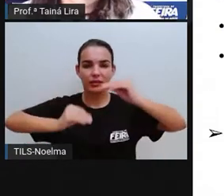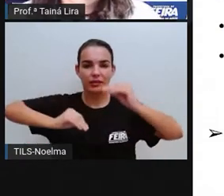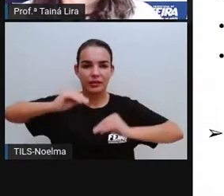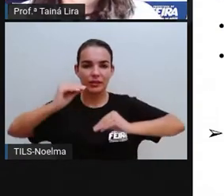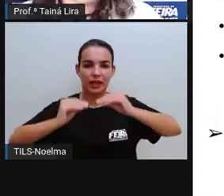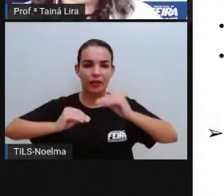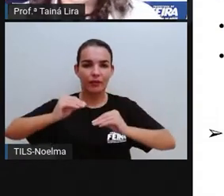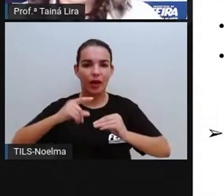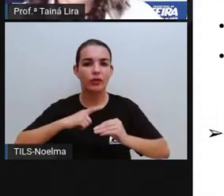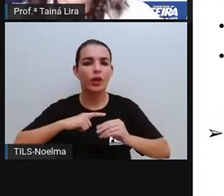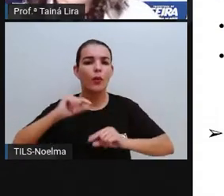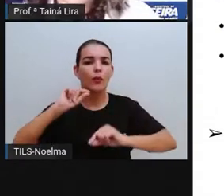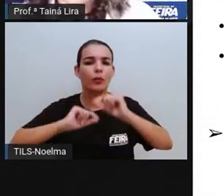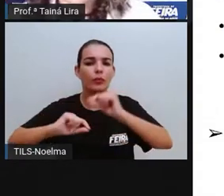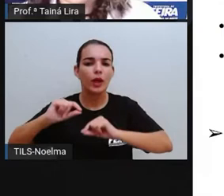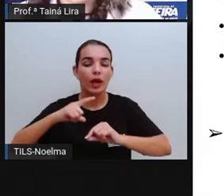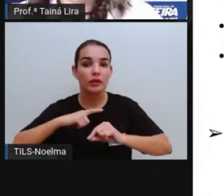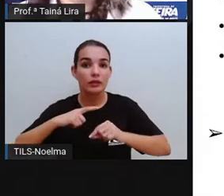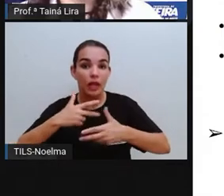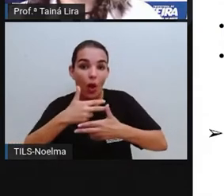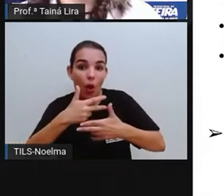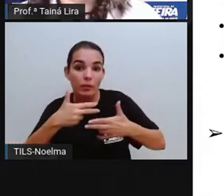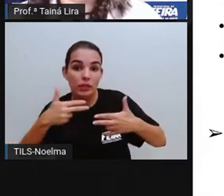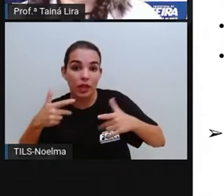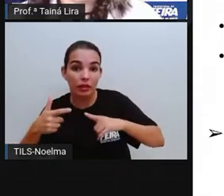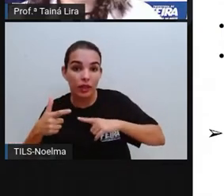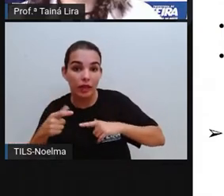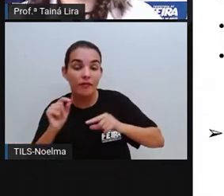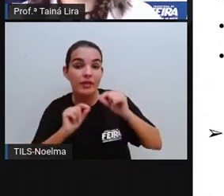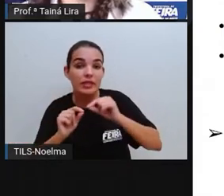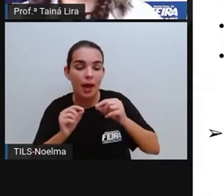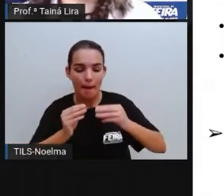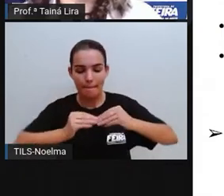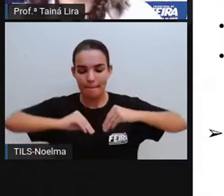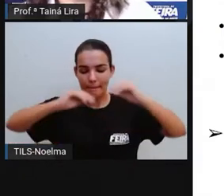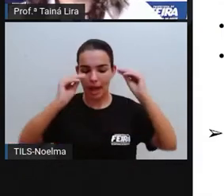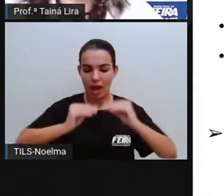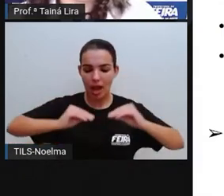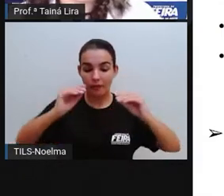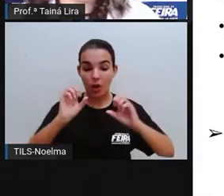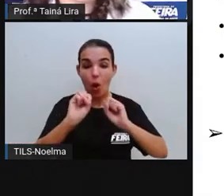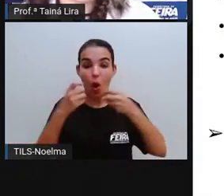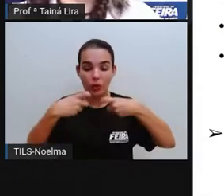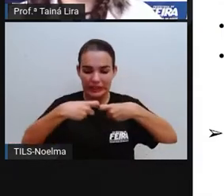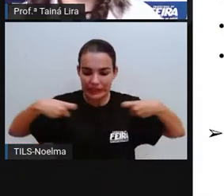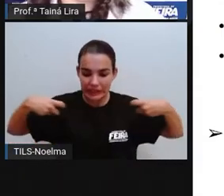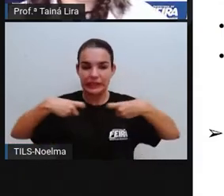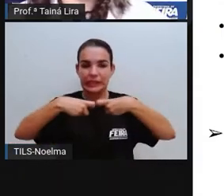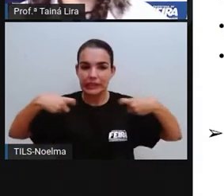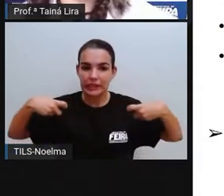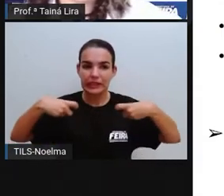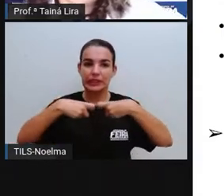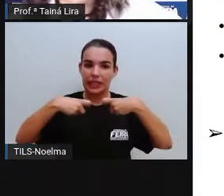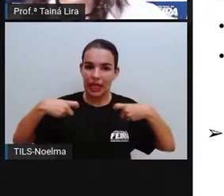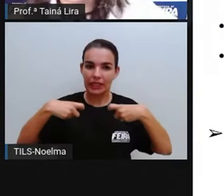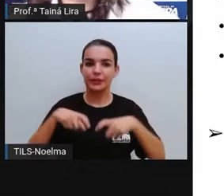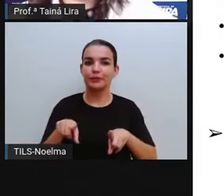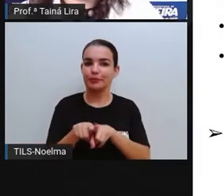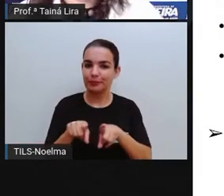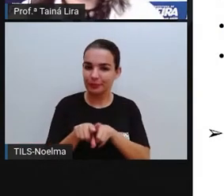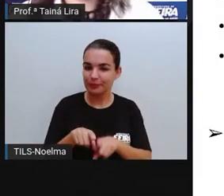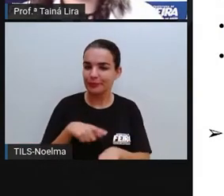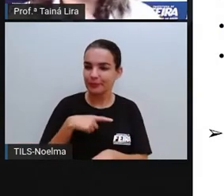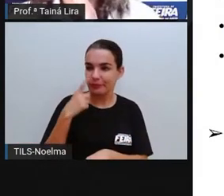Flexibilidade é a capacidade que os objetos têm de serem maleáveis, mais elásticos. A gente